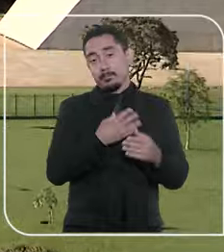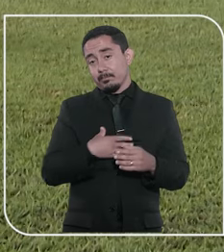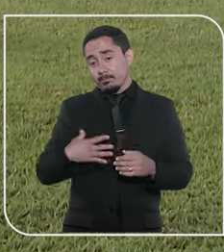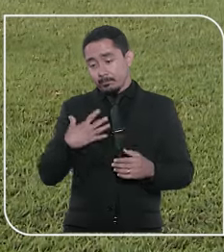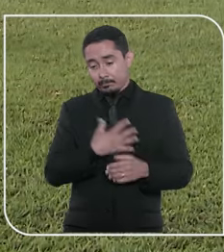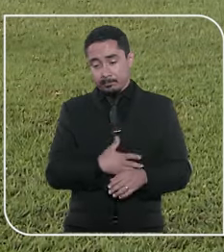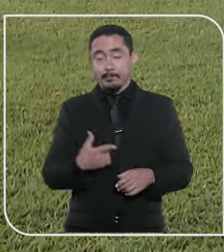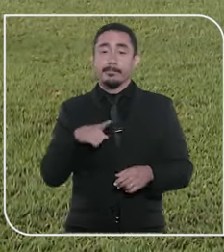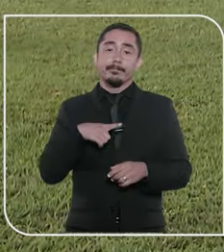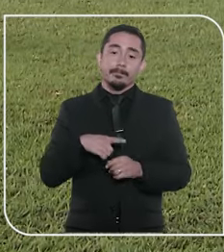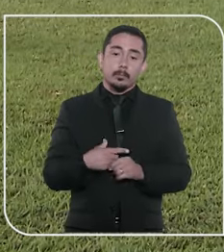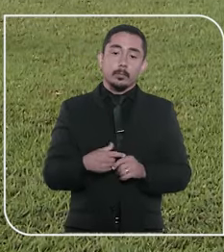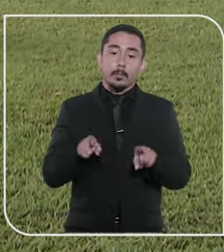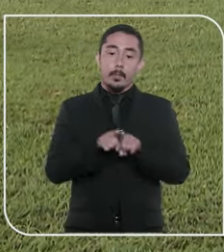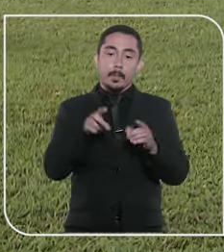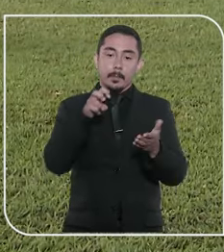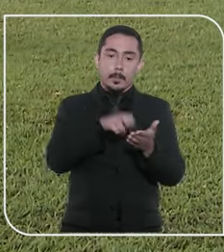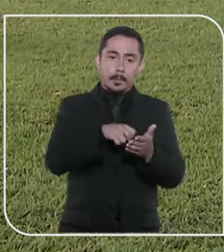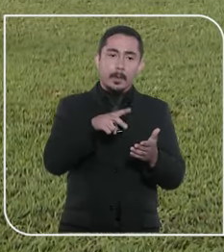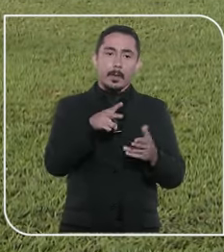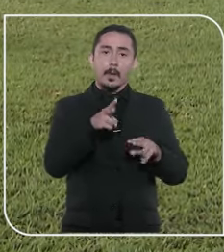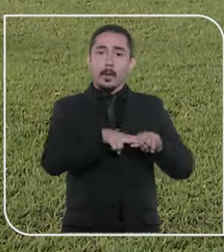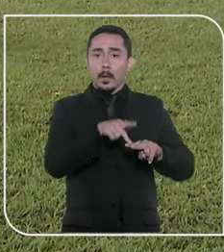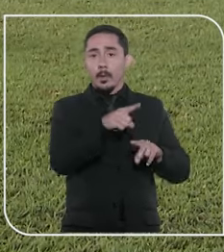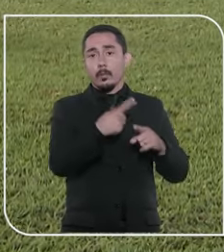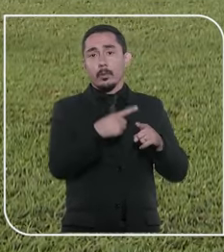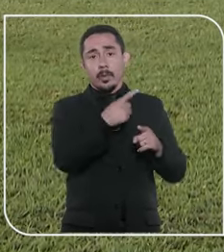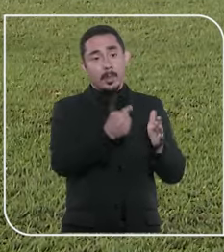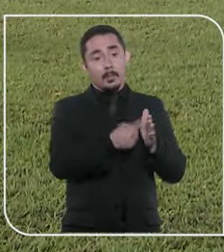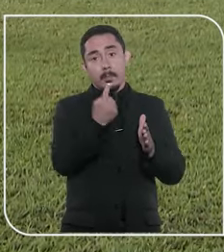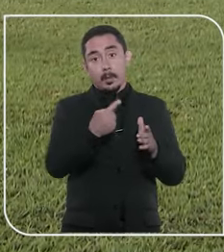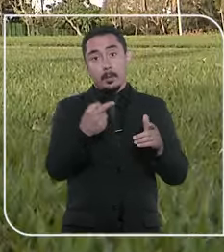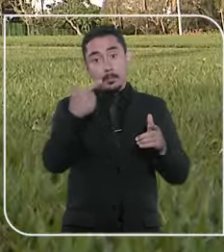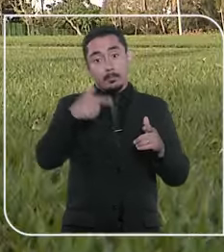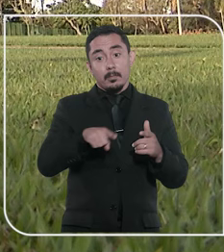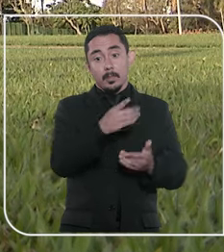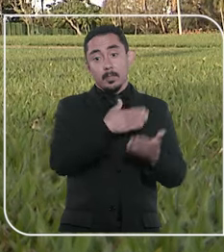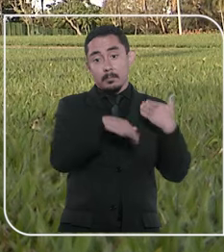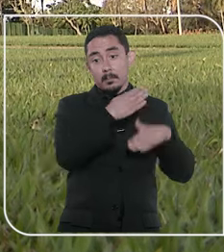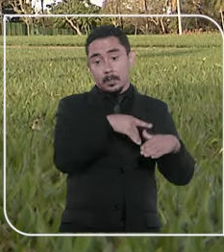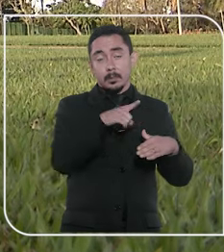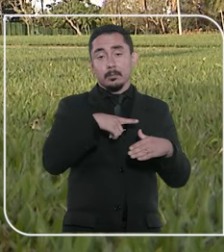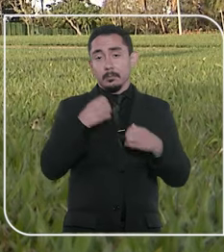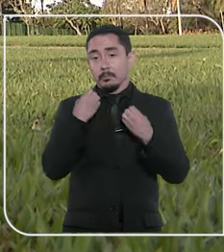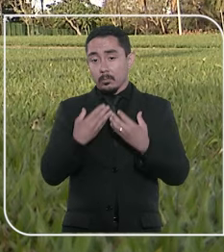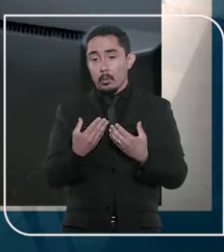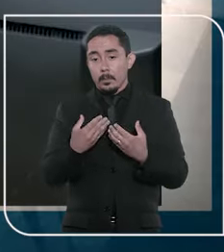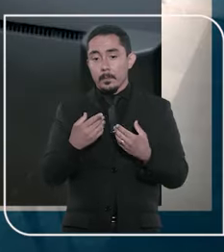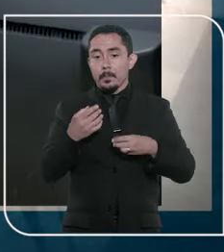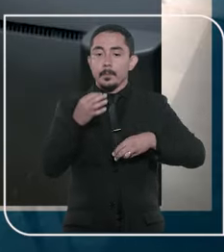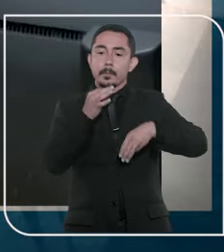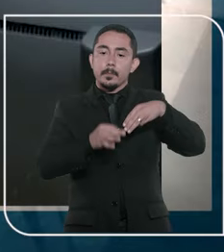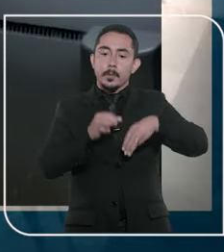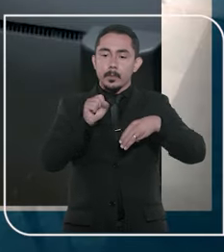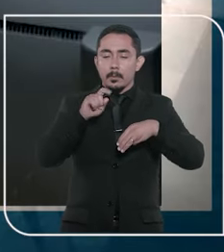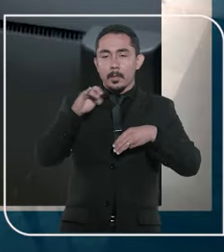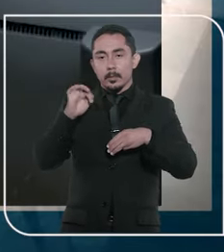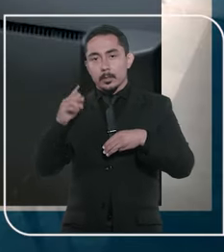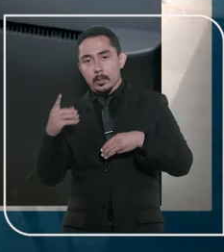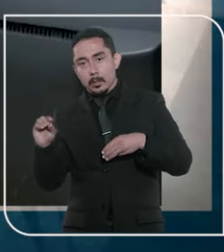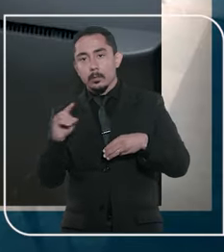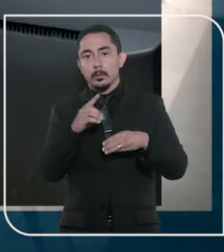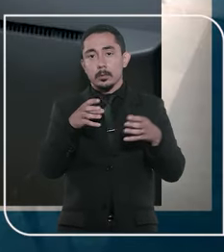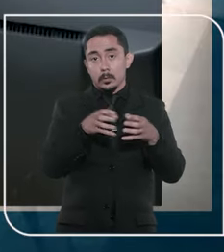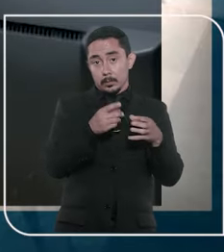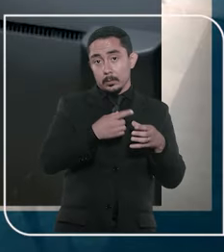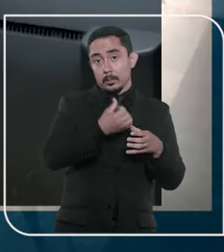pessoal. Também solicitou a redução da pena, afirmando que o réu é primário e tem bons antecedentes. O relator na sexta turma,